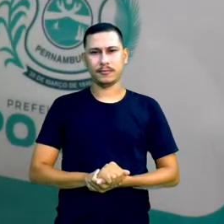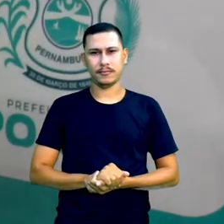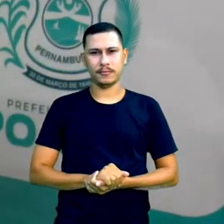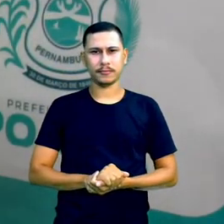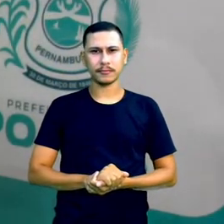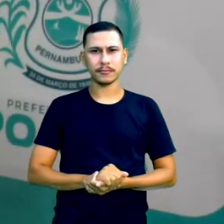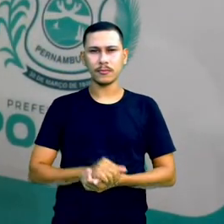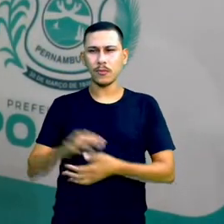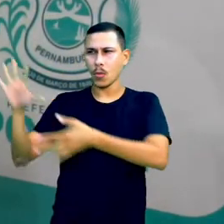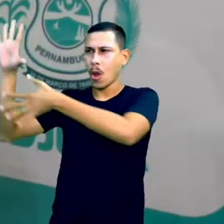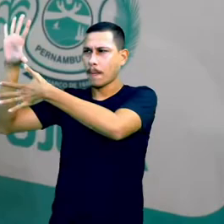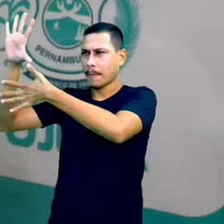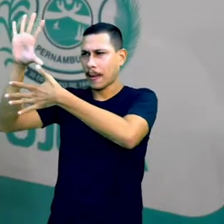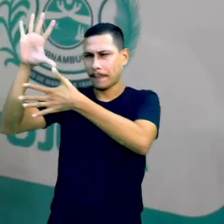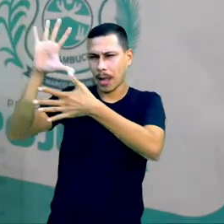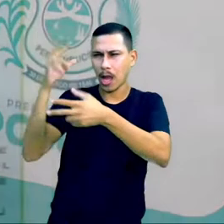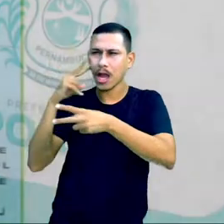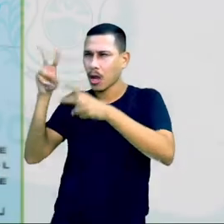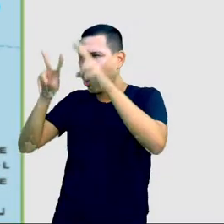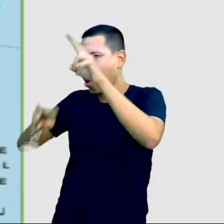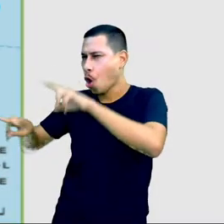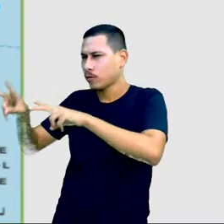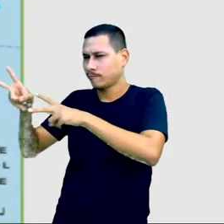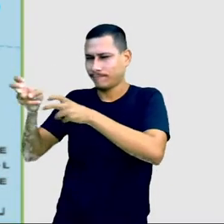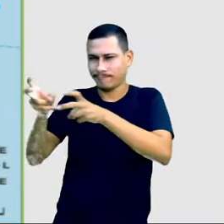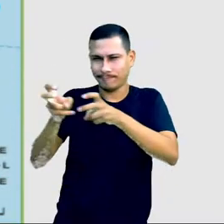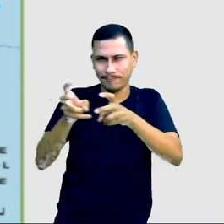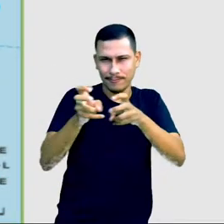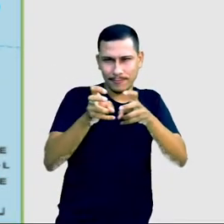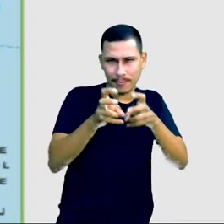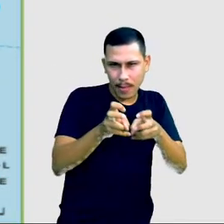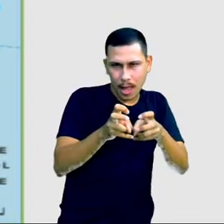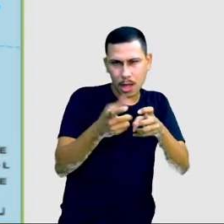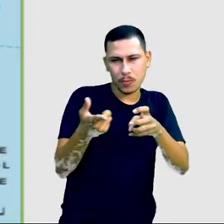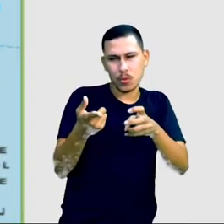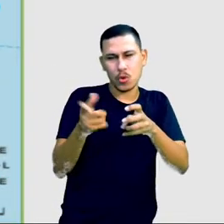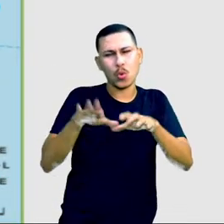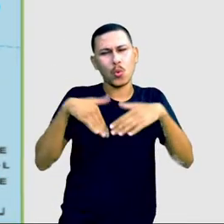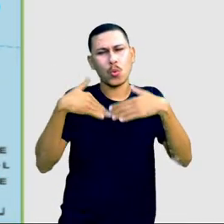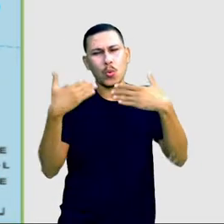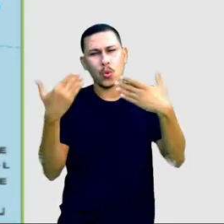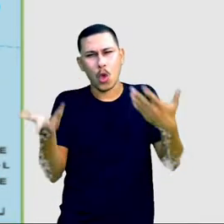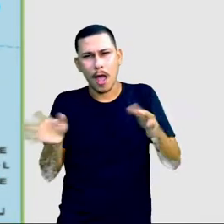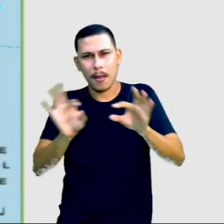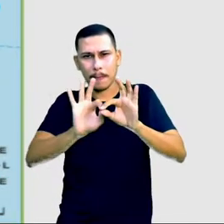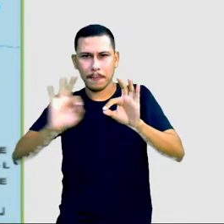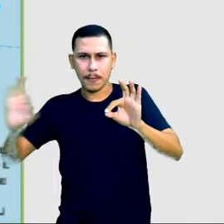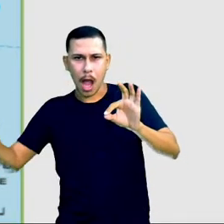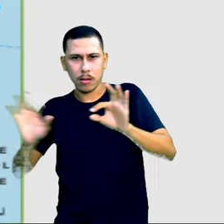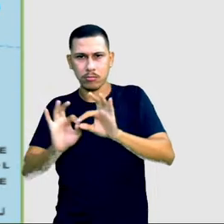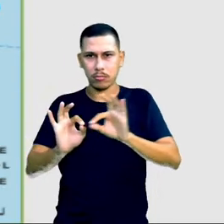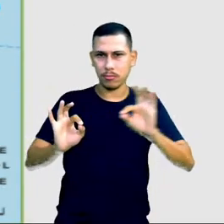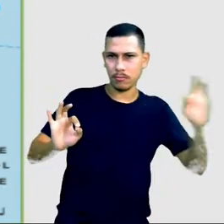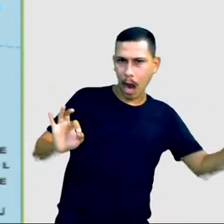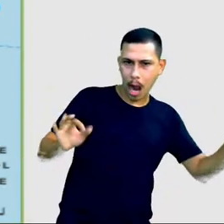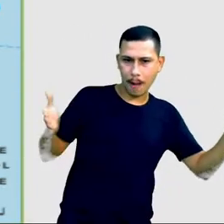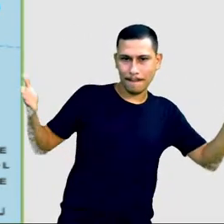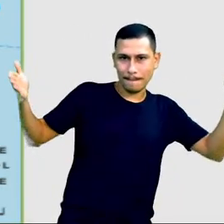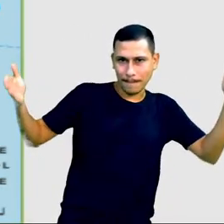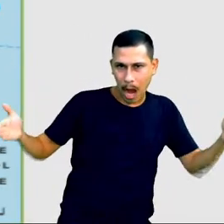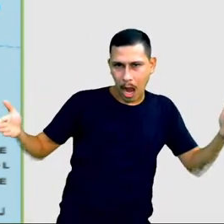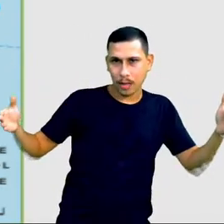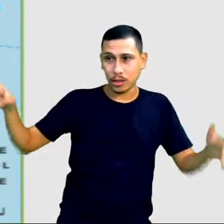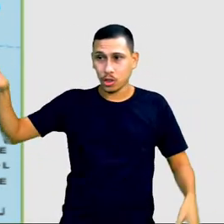Nesse mapa, a gente vê aí quais são os pontos extremos do nosso país. Então, ao